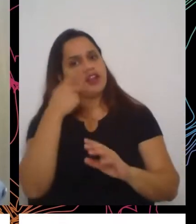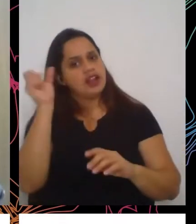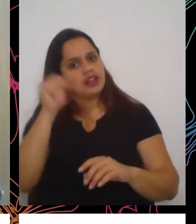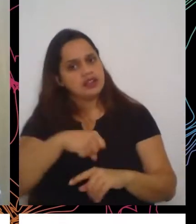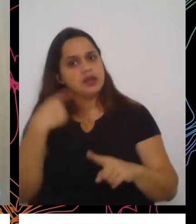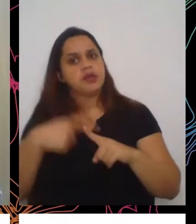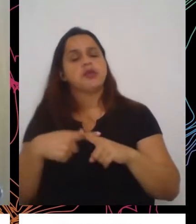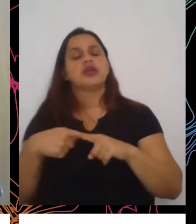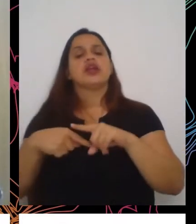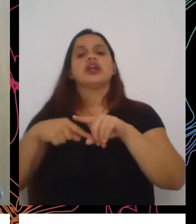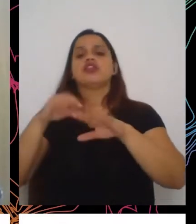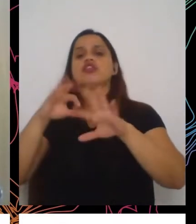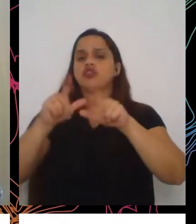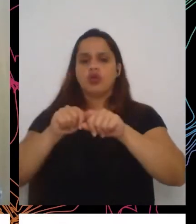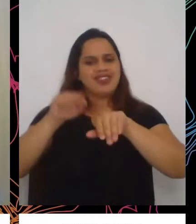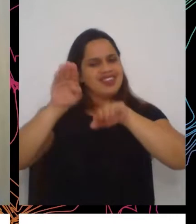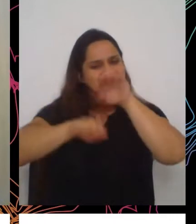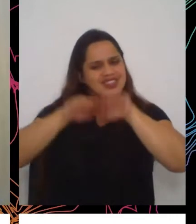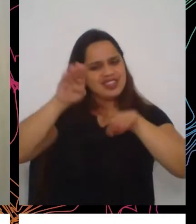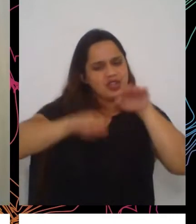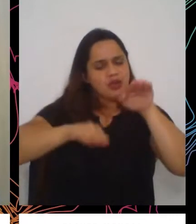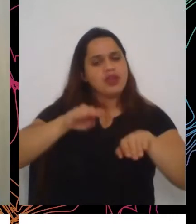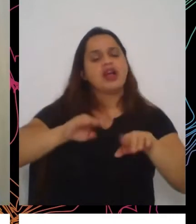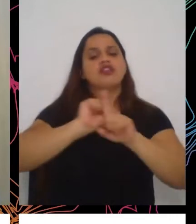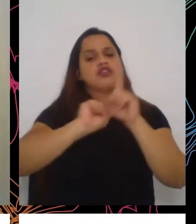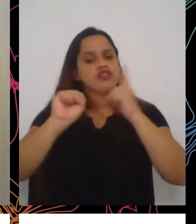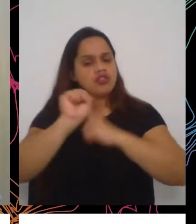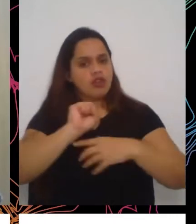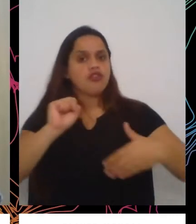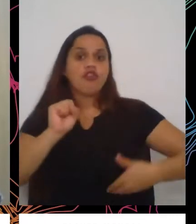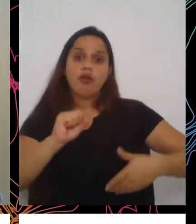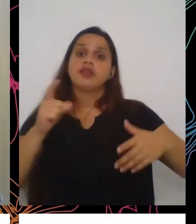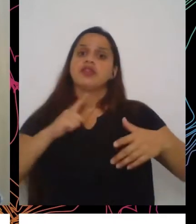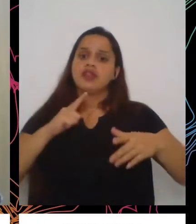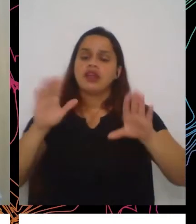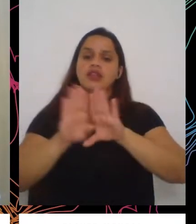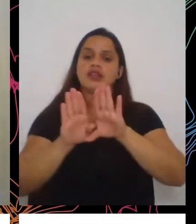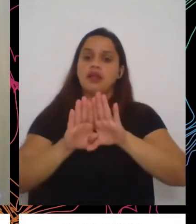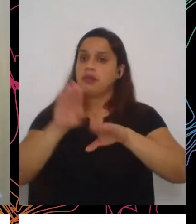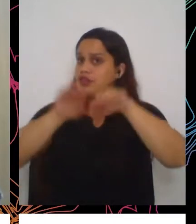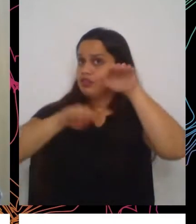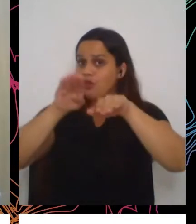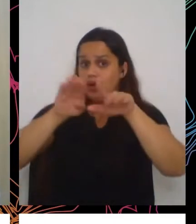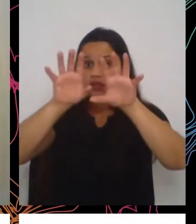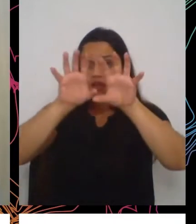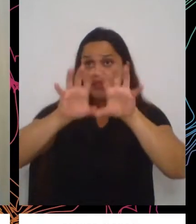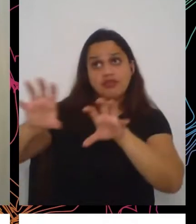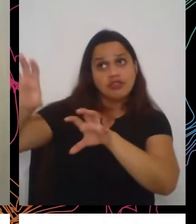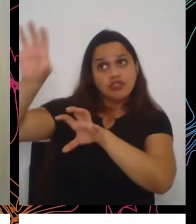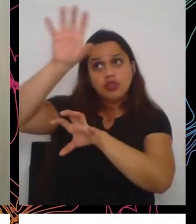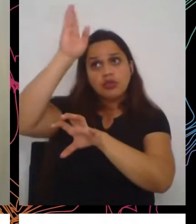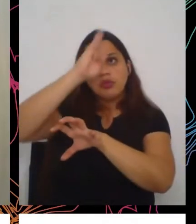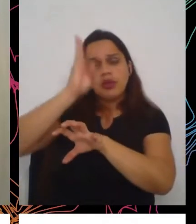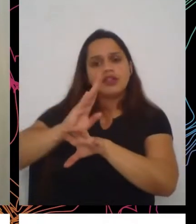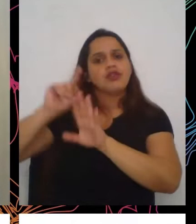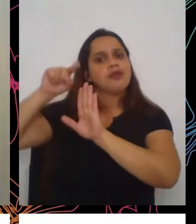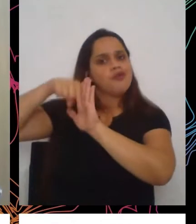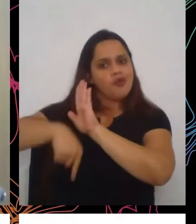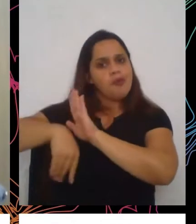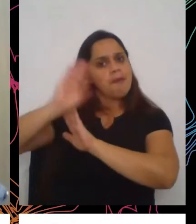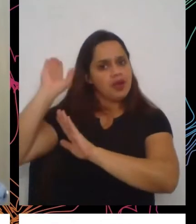econômica que nós temos no Brasil, nós temos desigualdades regionais que aprofundam essa questão ainda mais, né. Então,